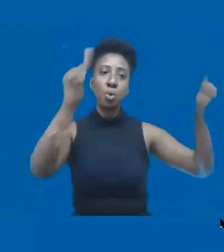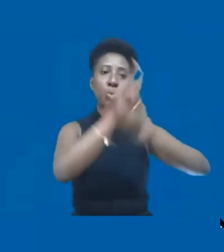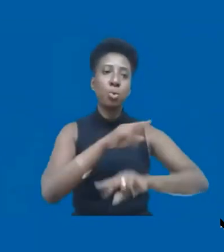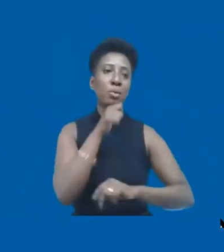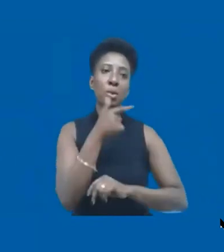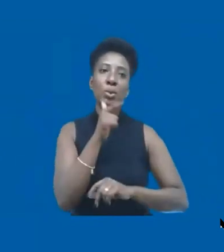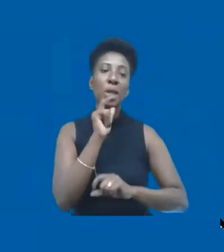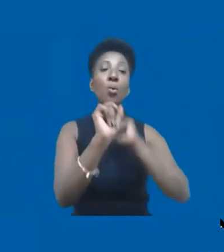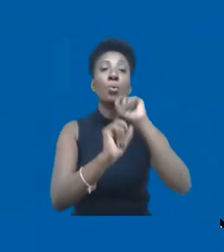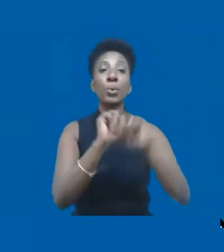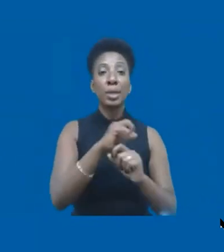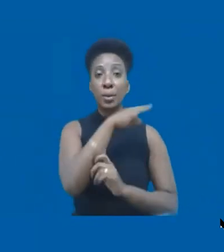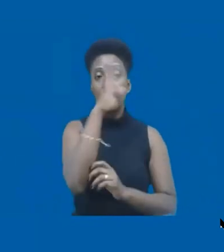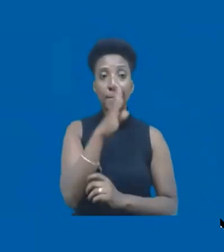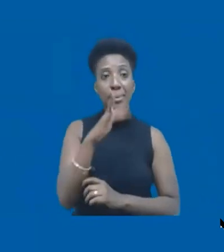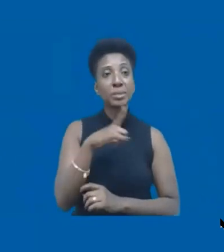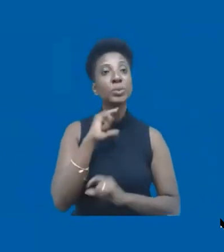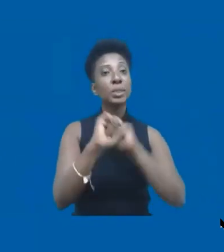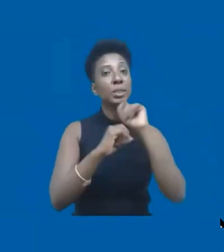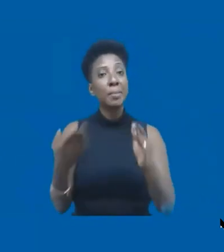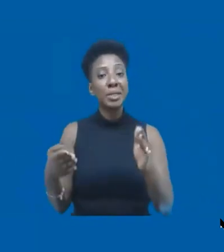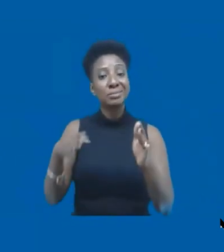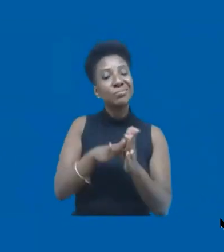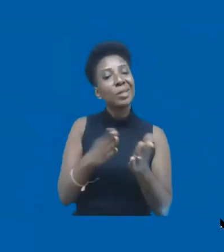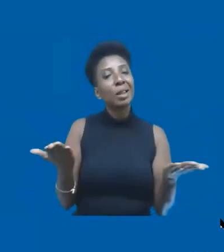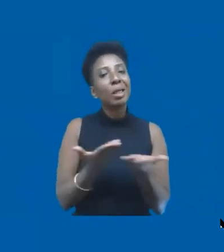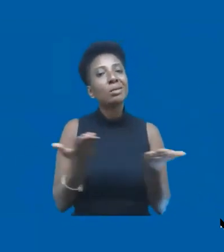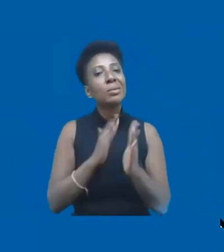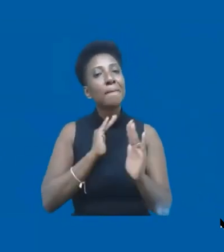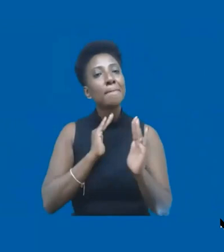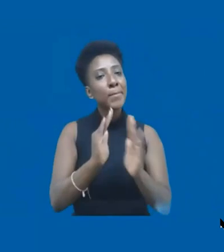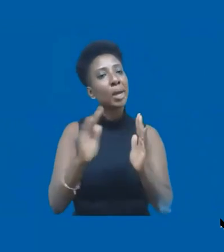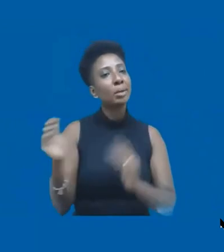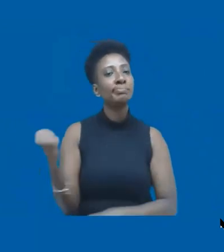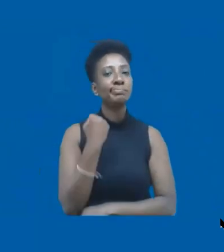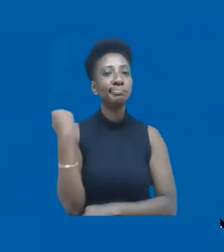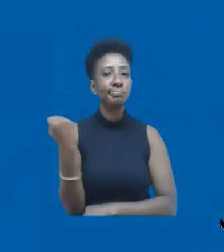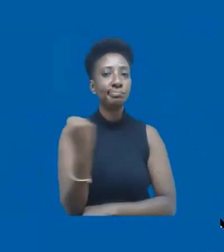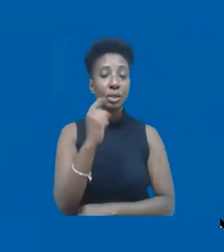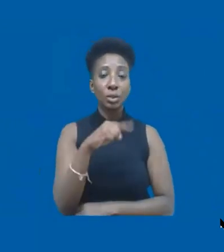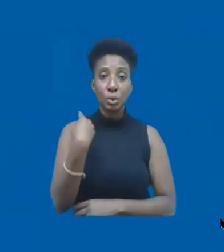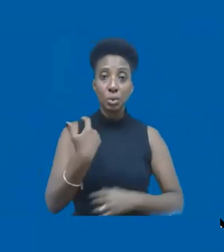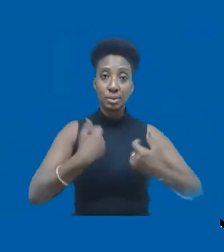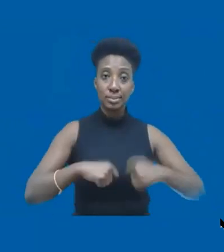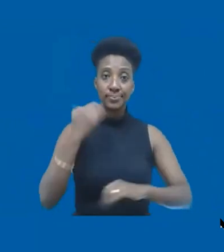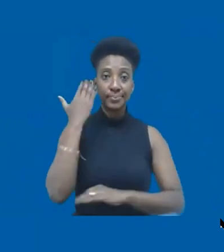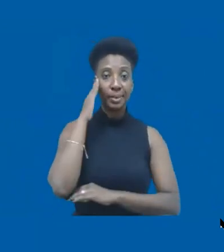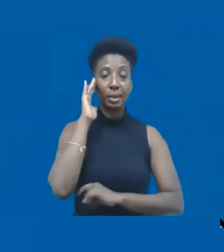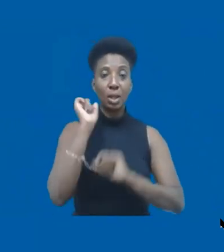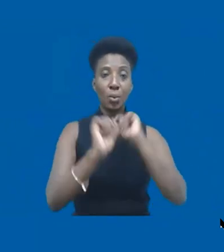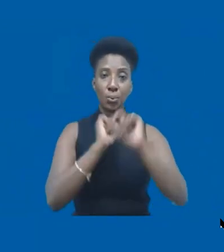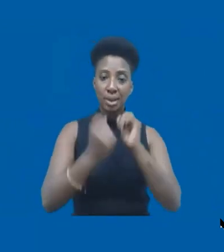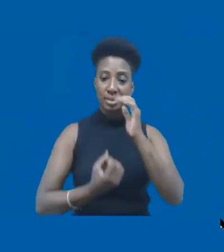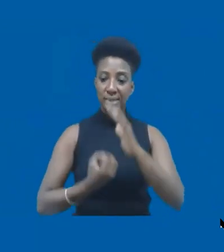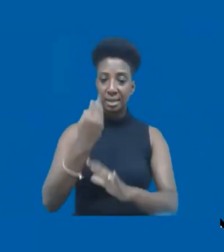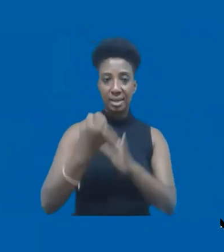O que o Brasil tem para a gente chegar nessa situação? Então, a gente tem que entender que esse formato